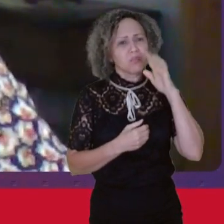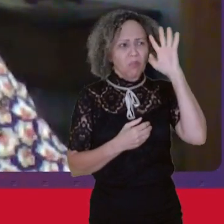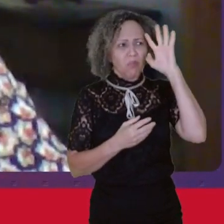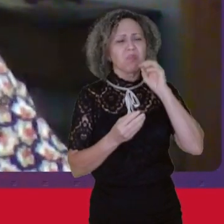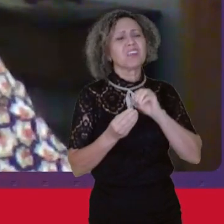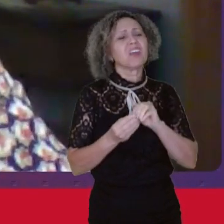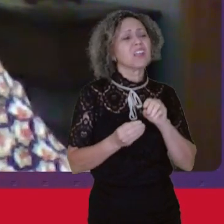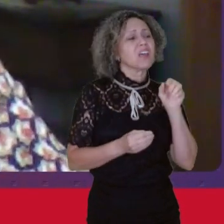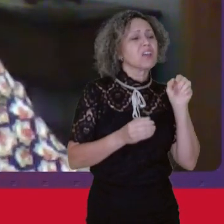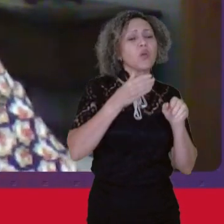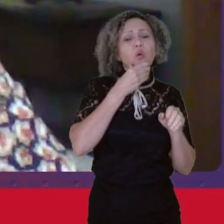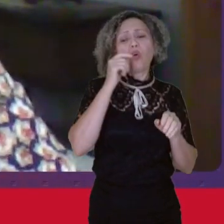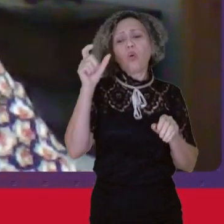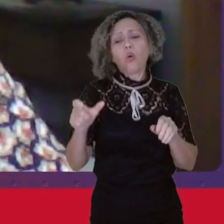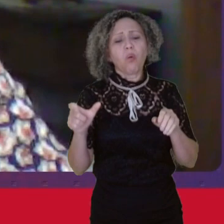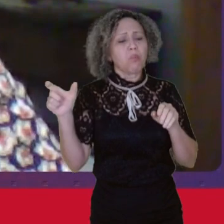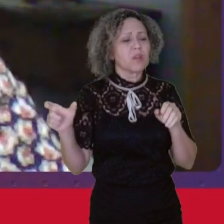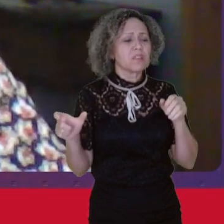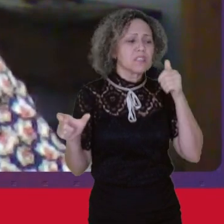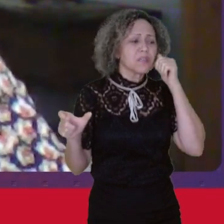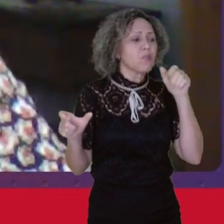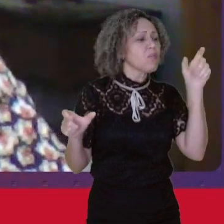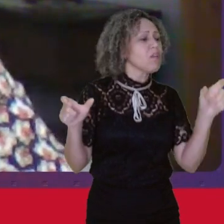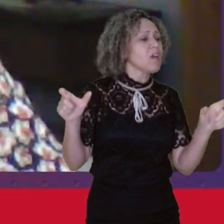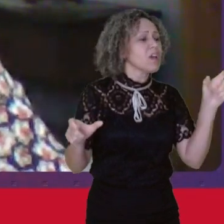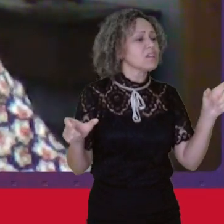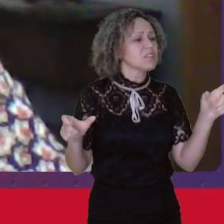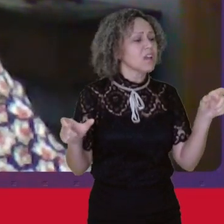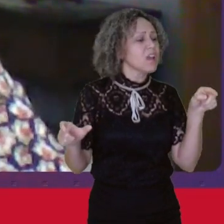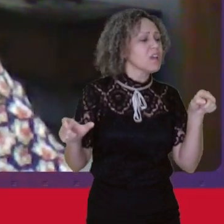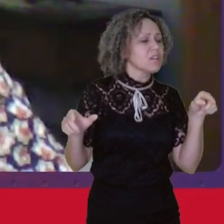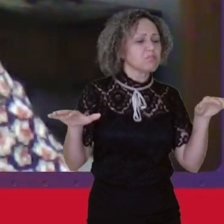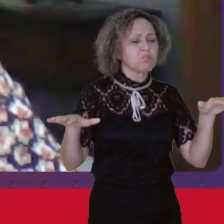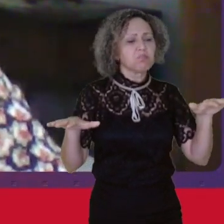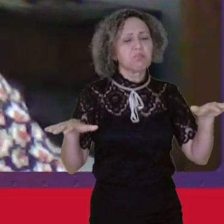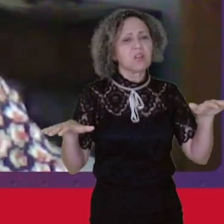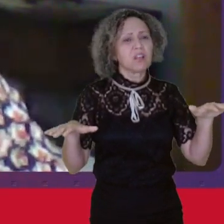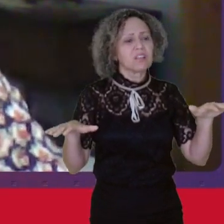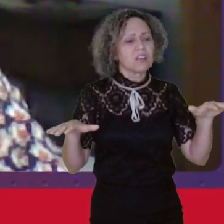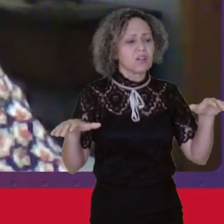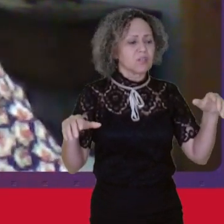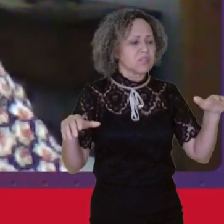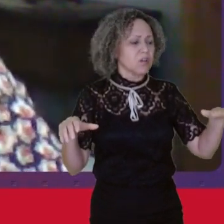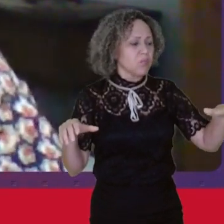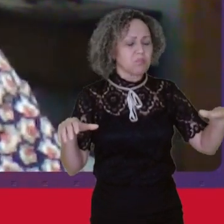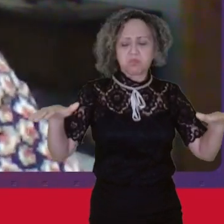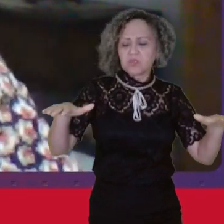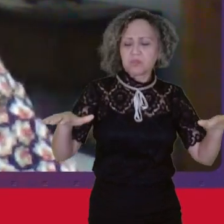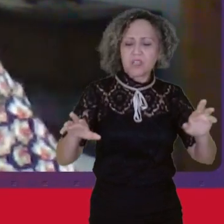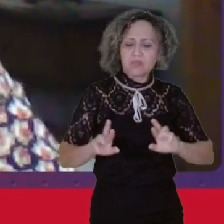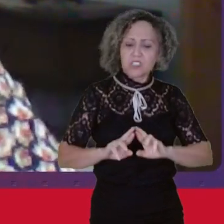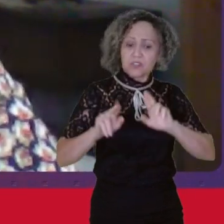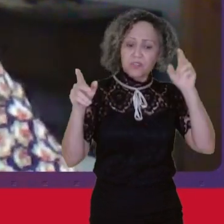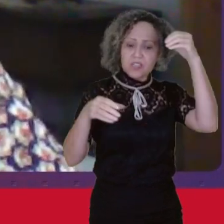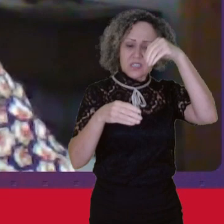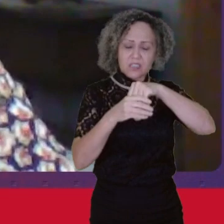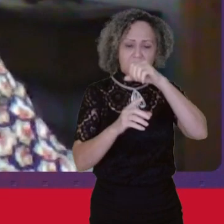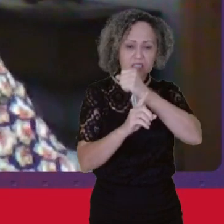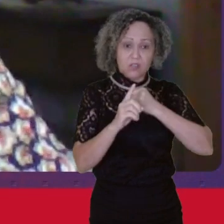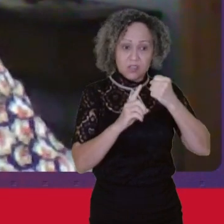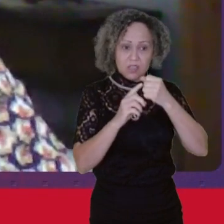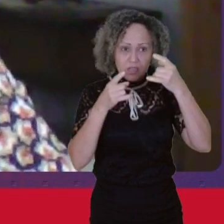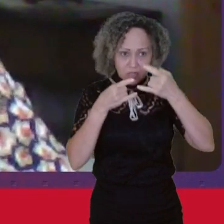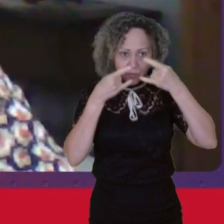mulheres Eles Ocupam Espaços diferentes Na nossa sociedade Sociedade capitalista